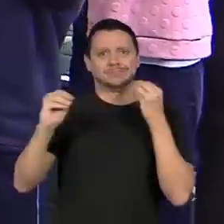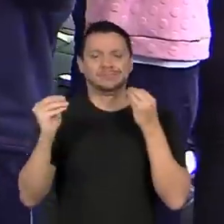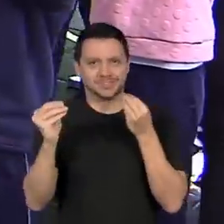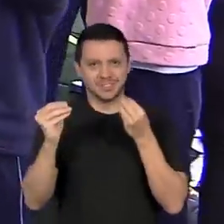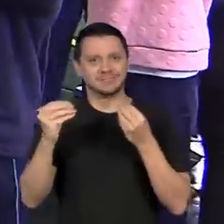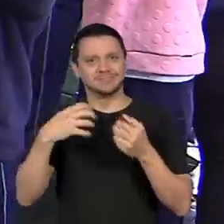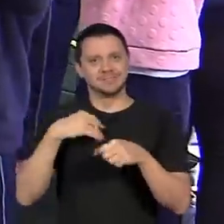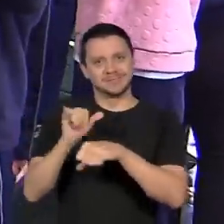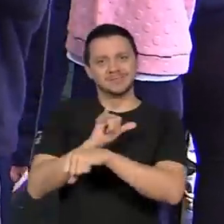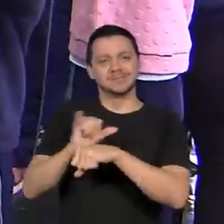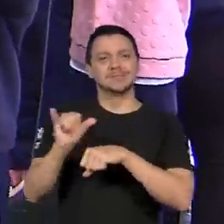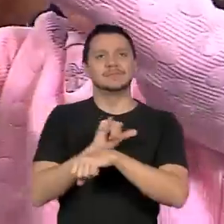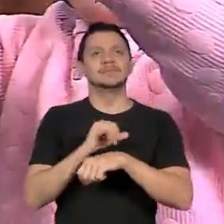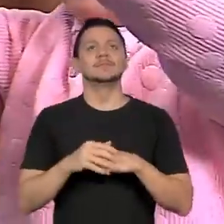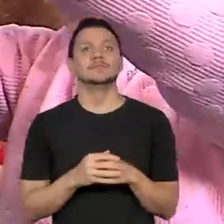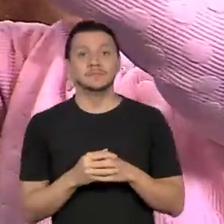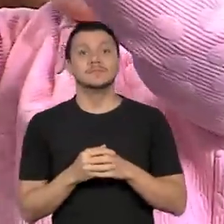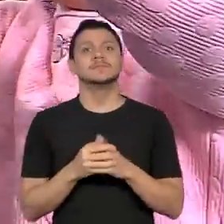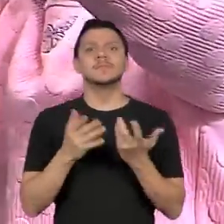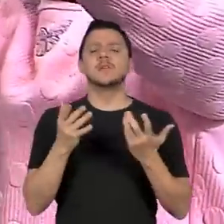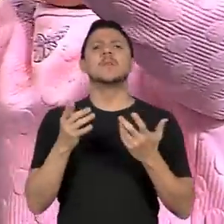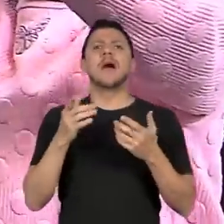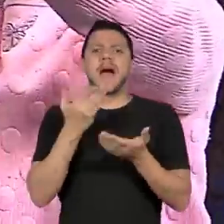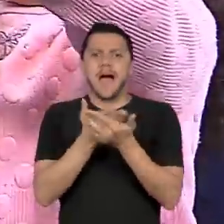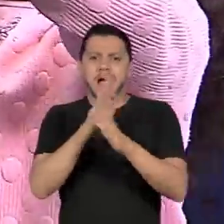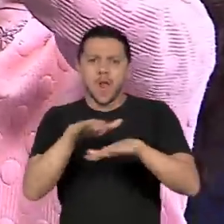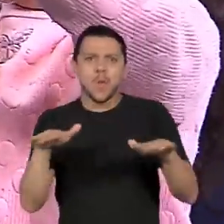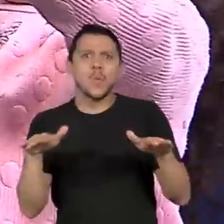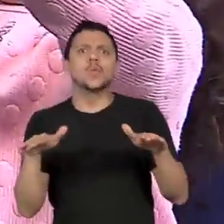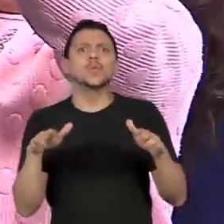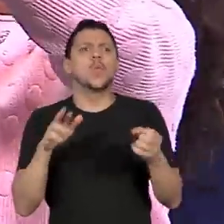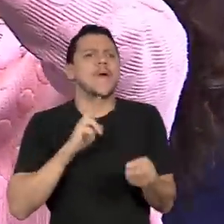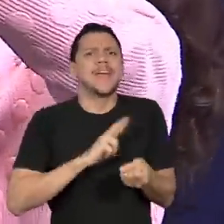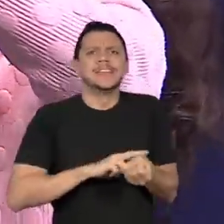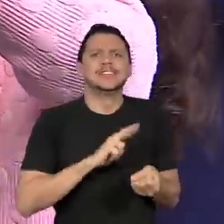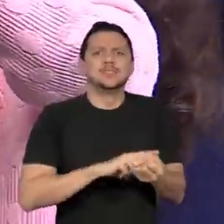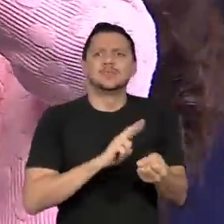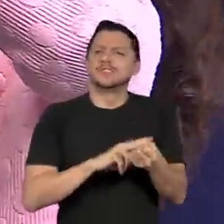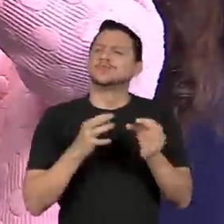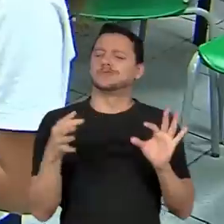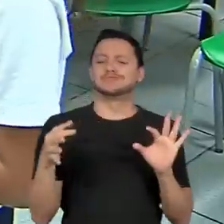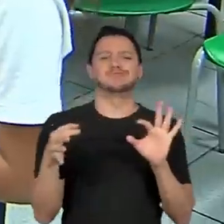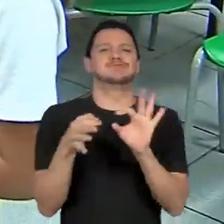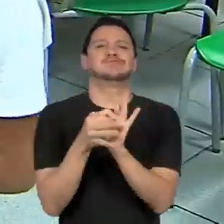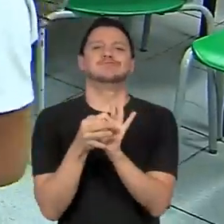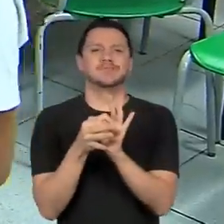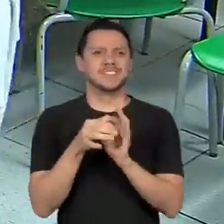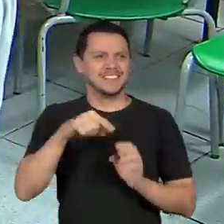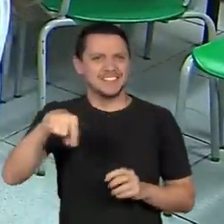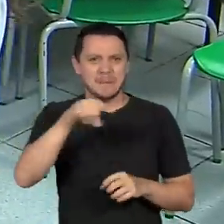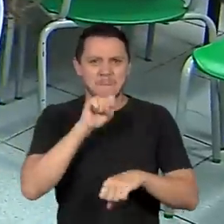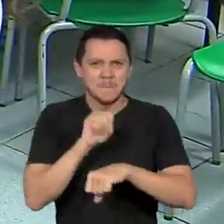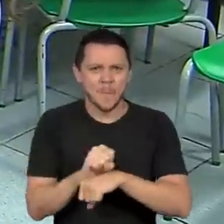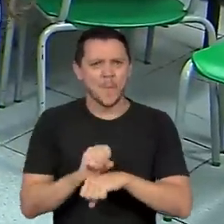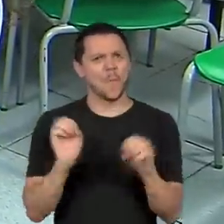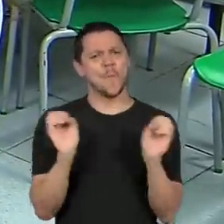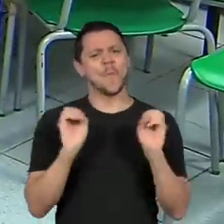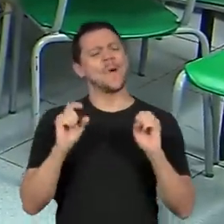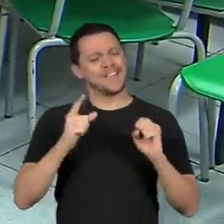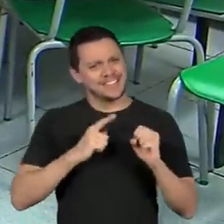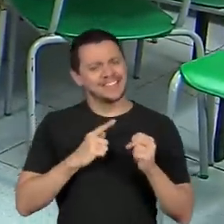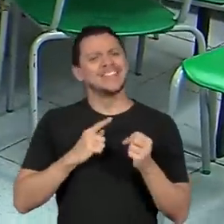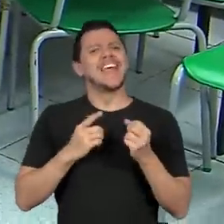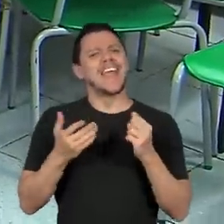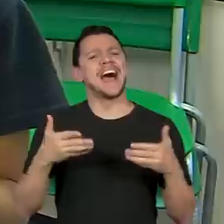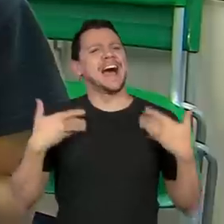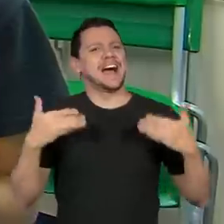A conexão dos alunos com o ritmo fez com que ninguém ficasse parado. A literatura também é um meio